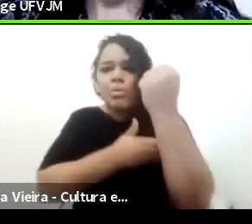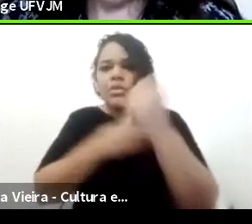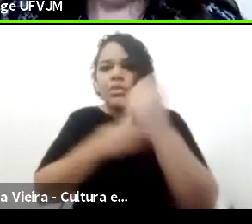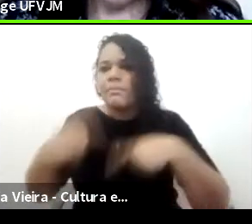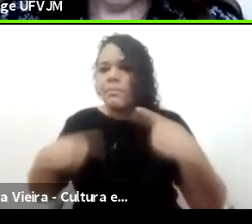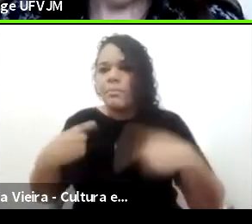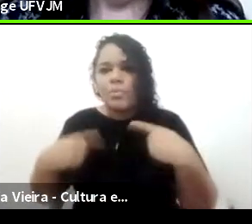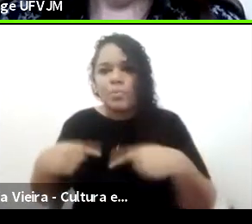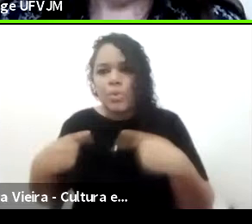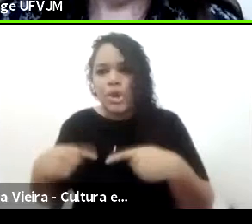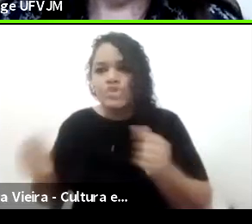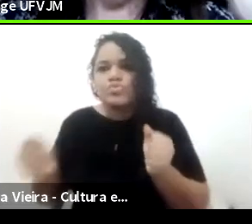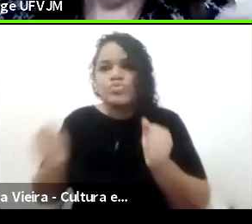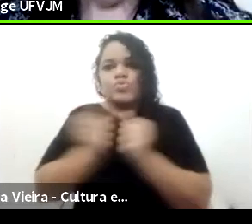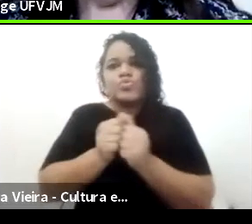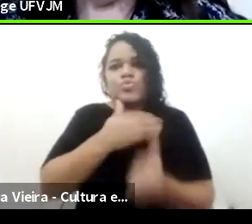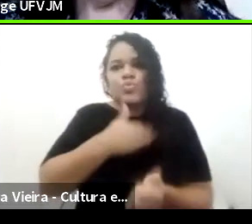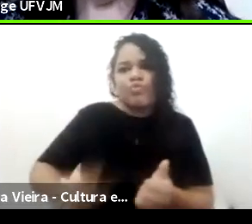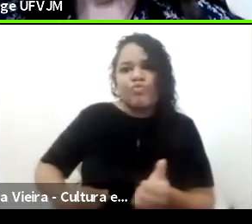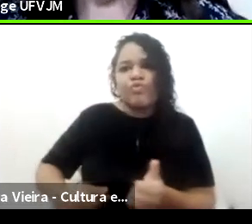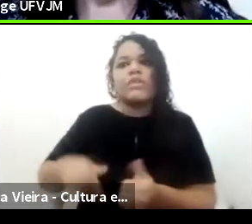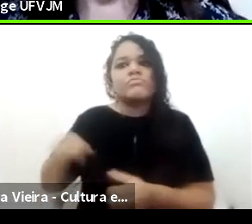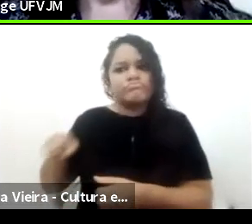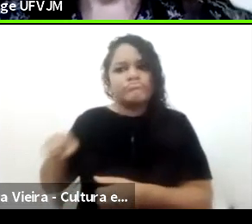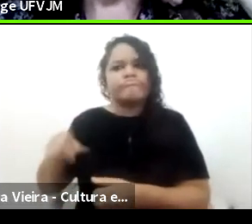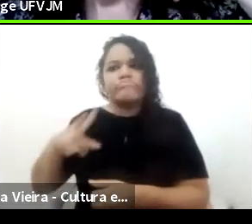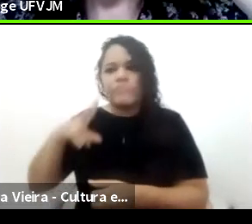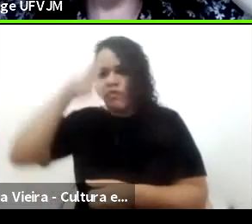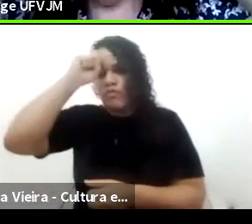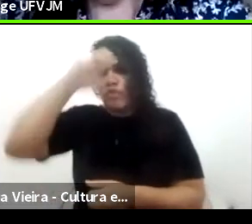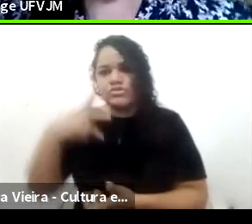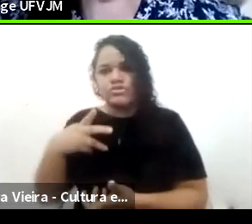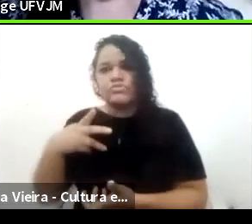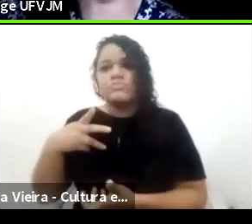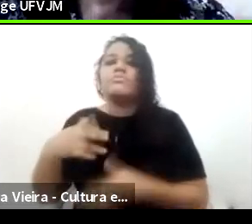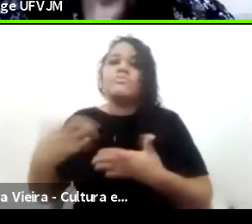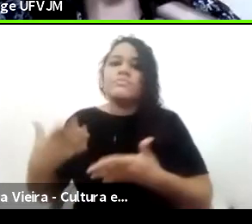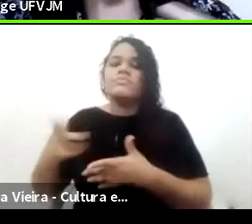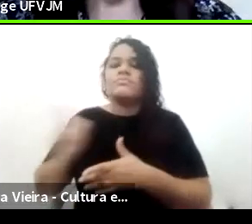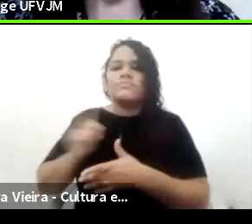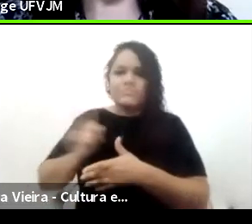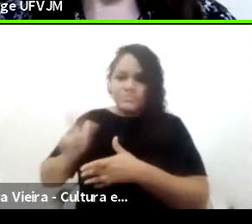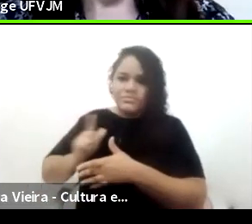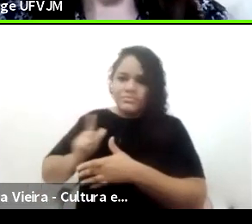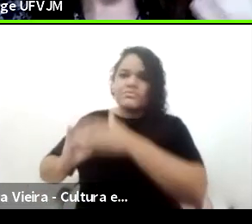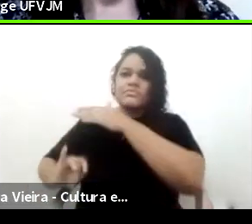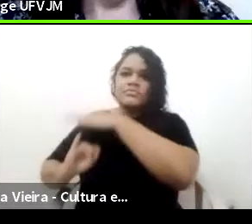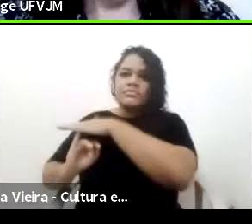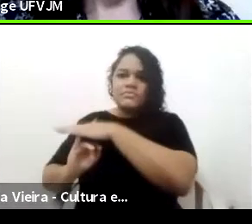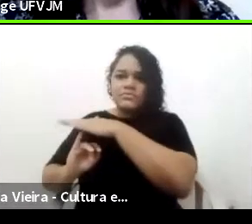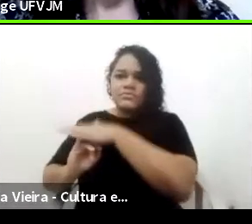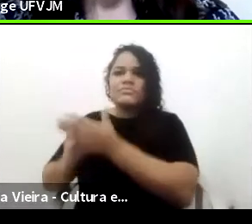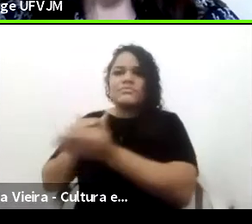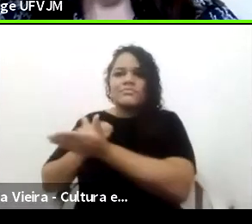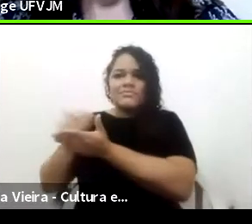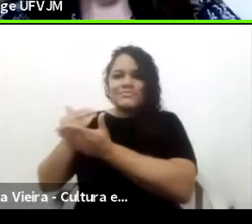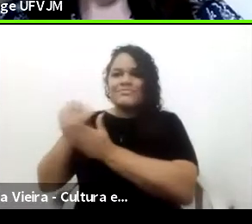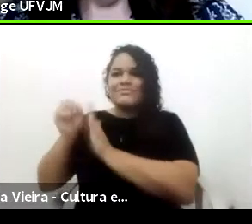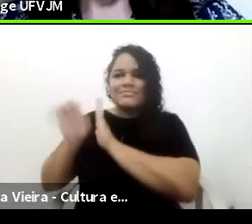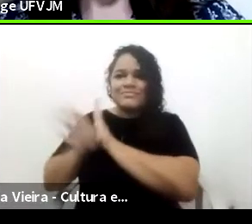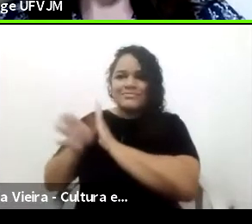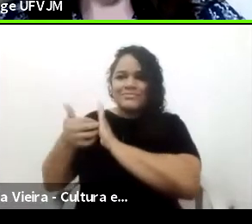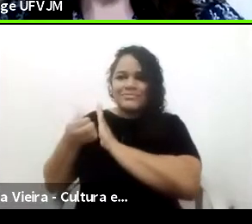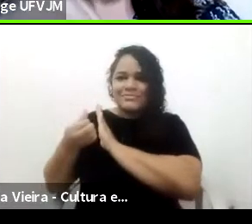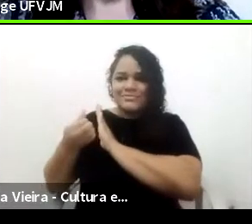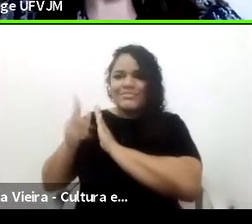institucionalização que aconteceu ainda no século XVI, mas que a gente pode chamar de beneplácio do régio, que é